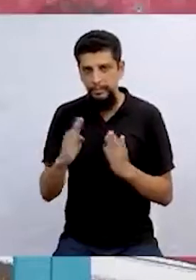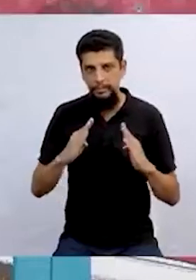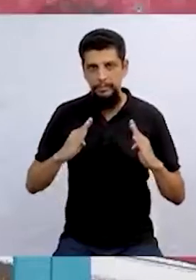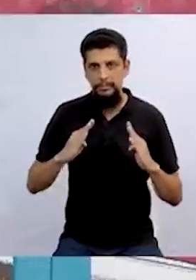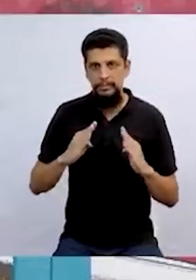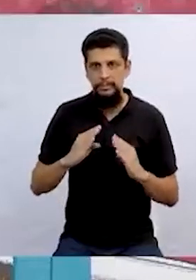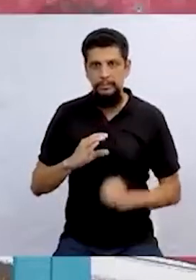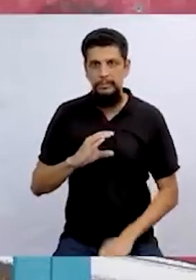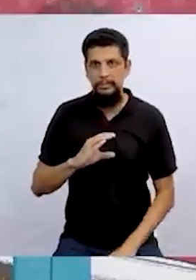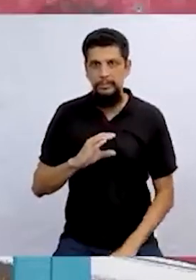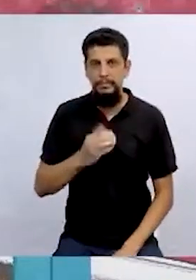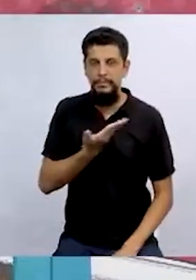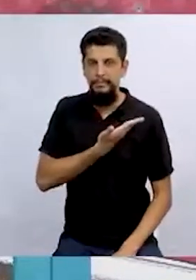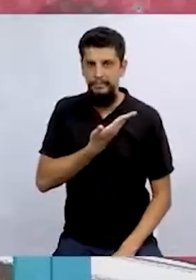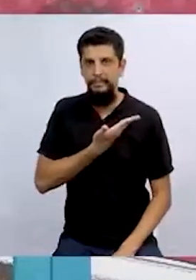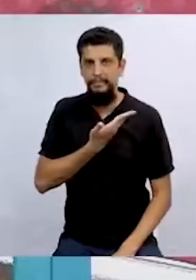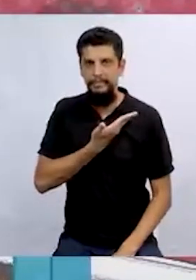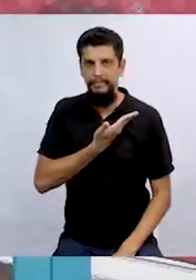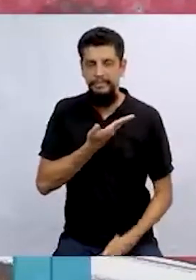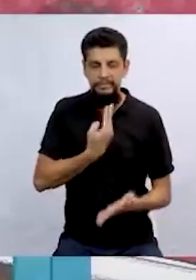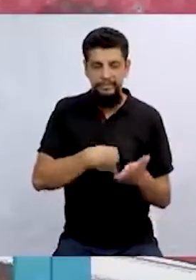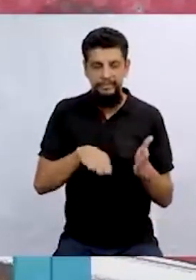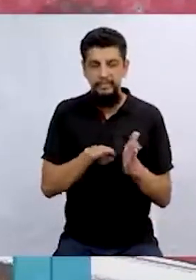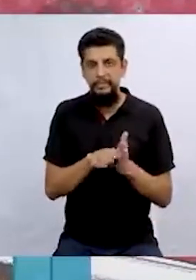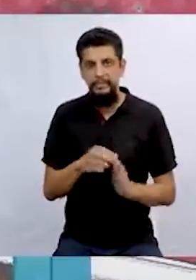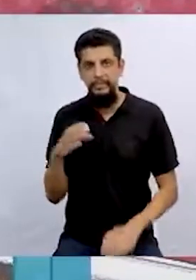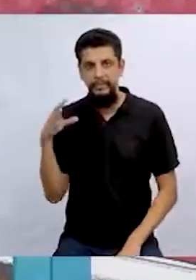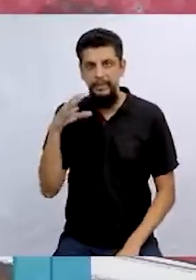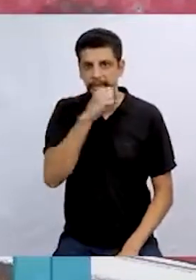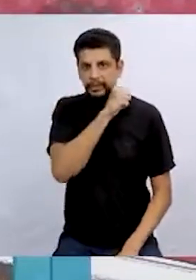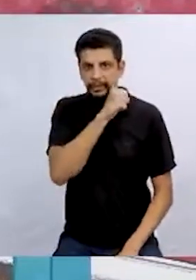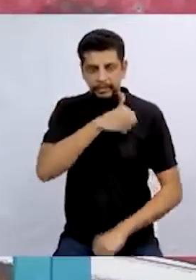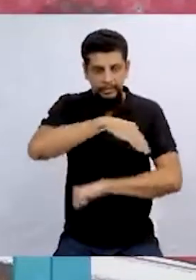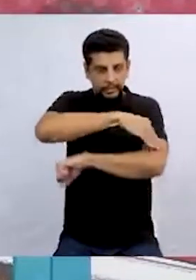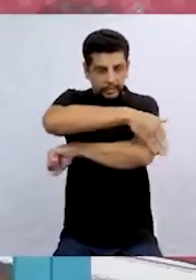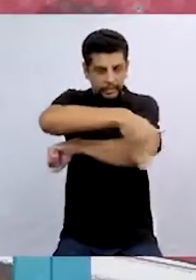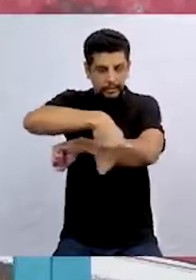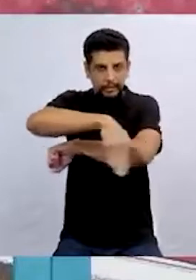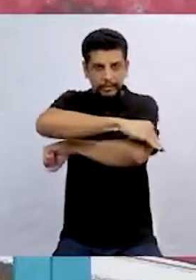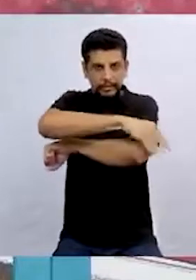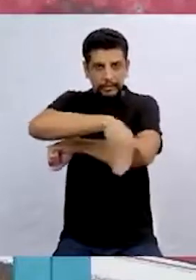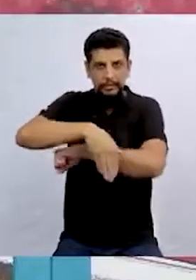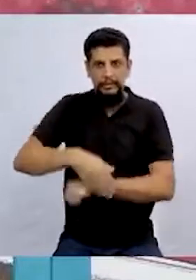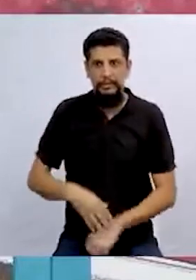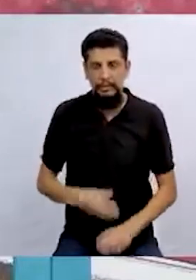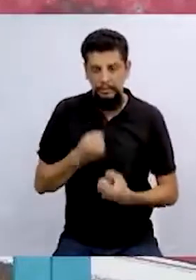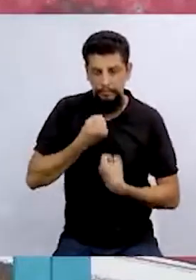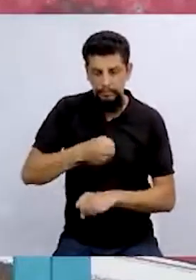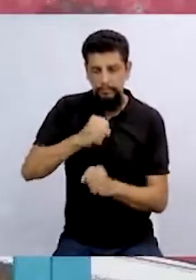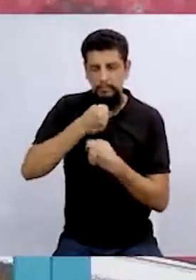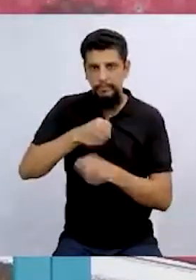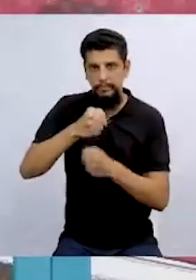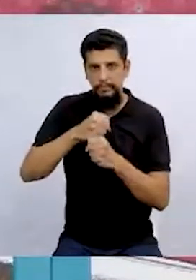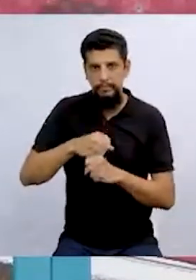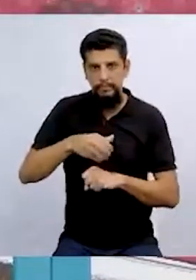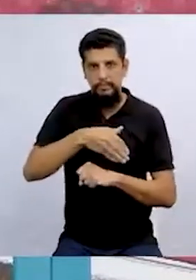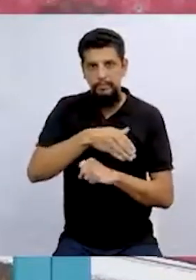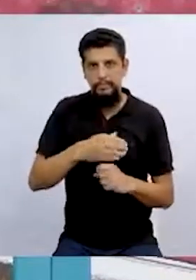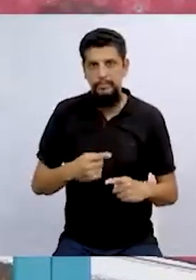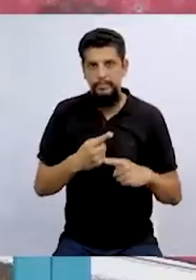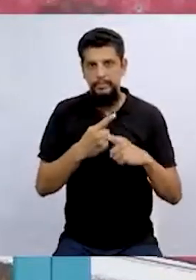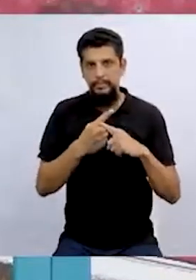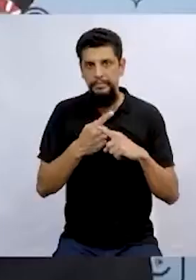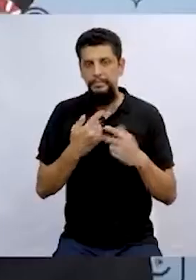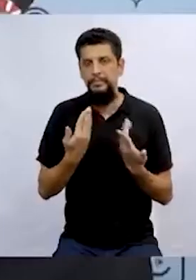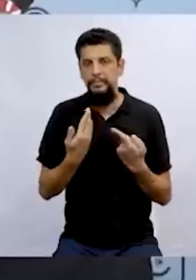da camaradagem. E chegam rapidinho à esquina da rua das Vassouras com a rua das